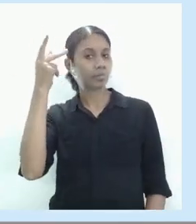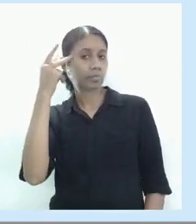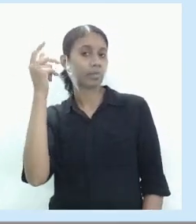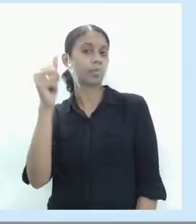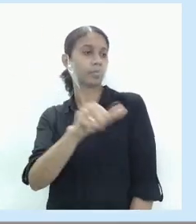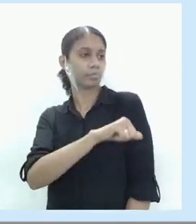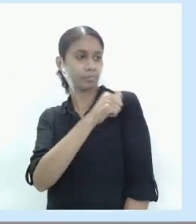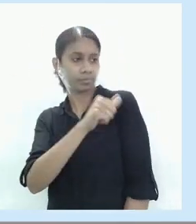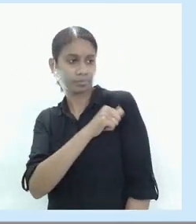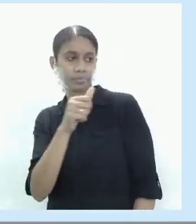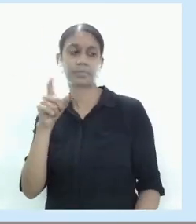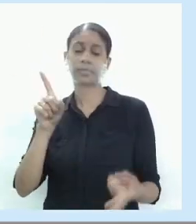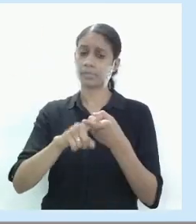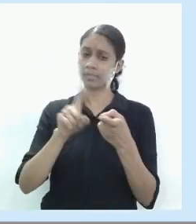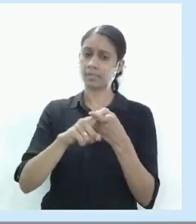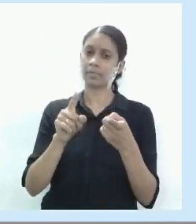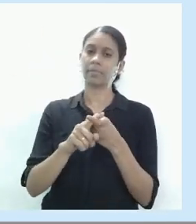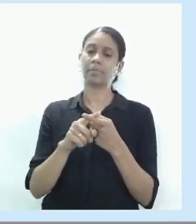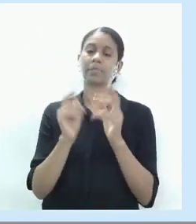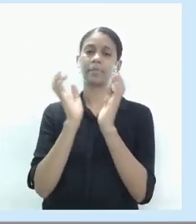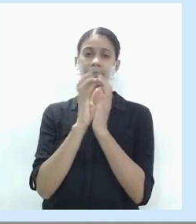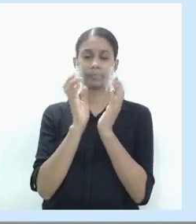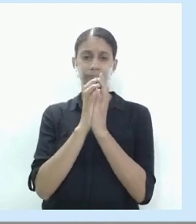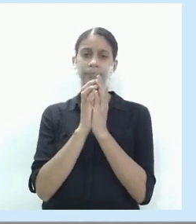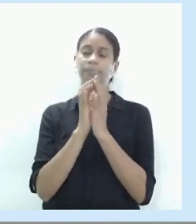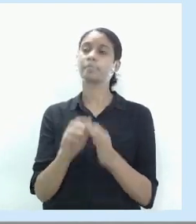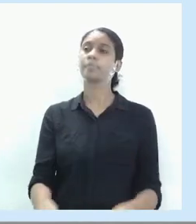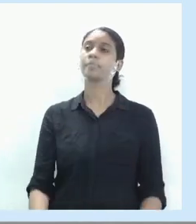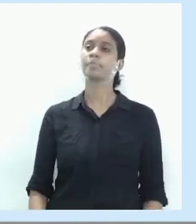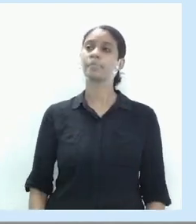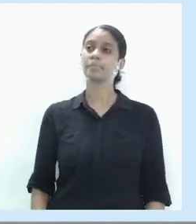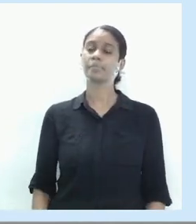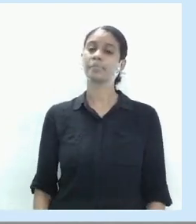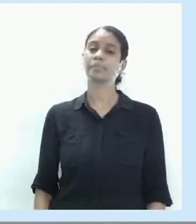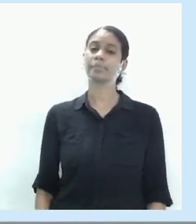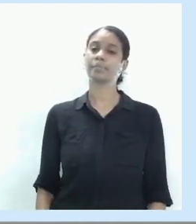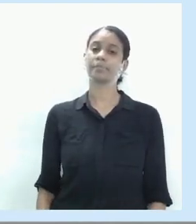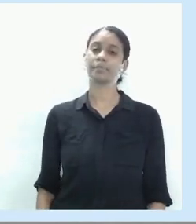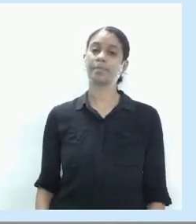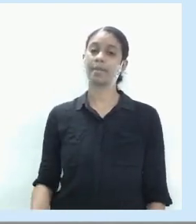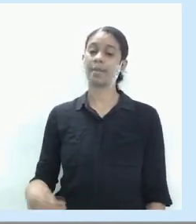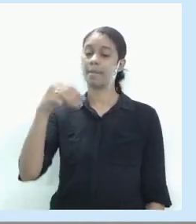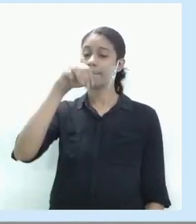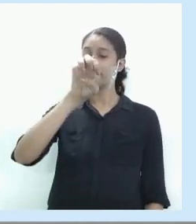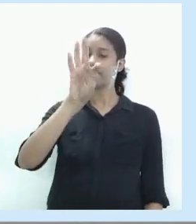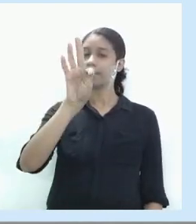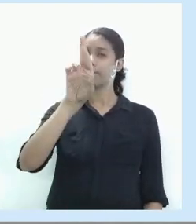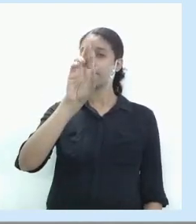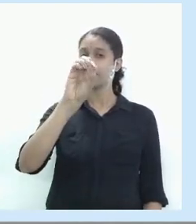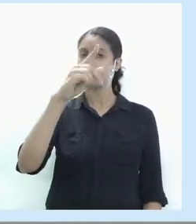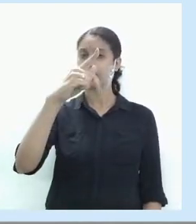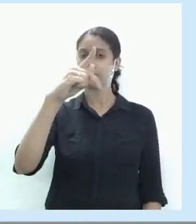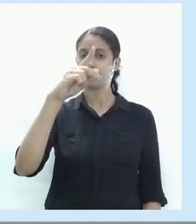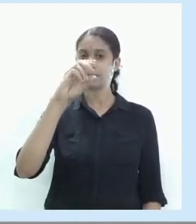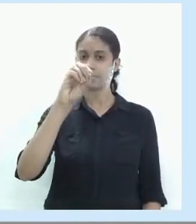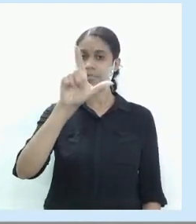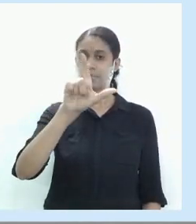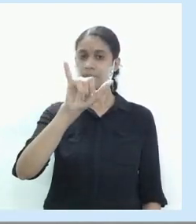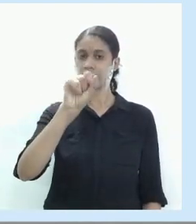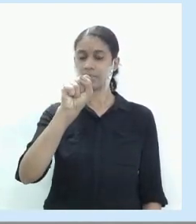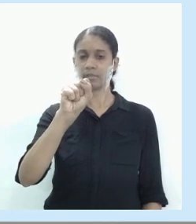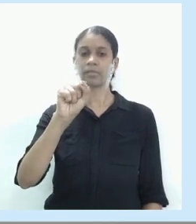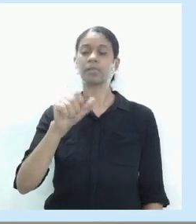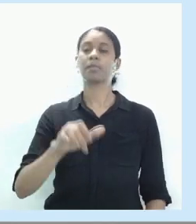até mesmo Recife metrópoles regionais que influenciam apenas a região que ela está